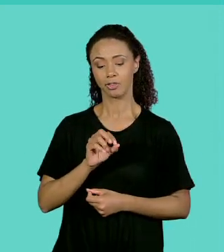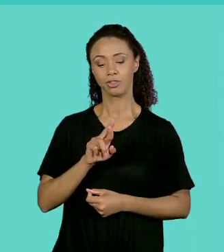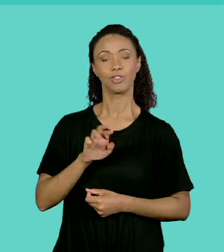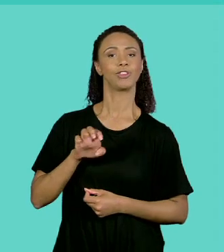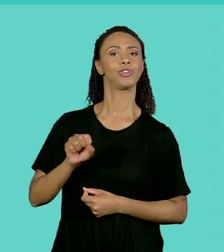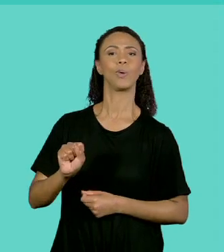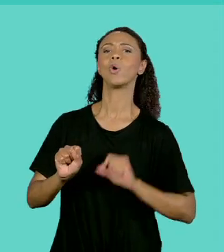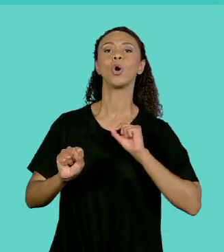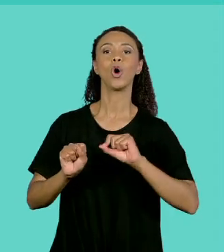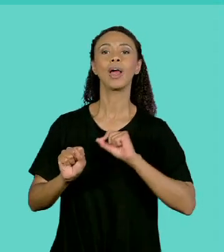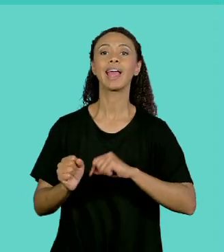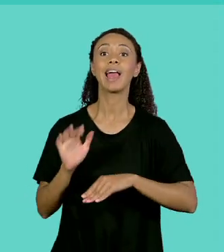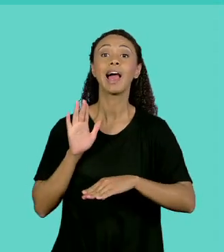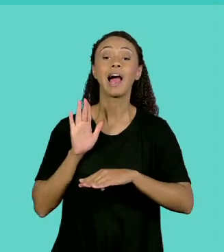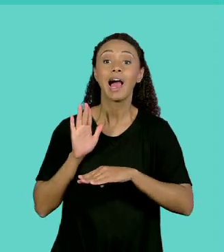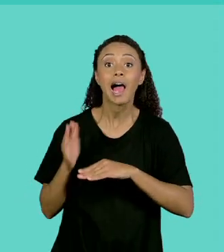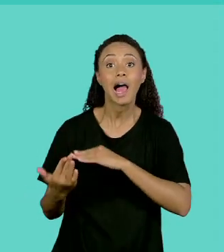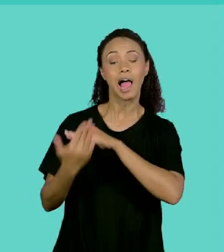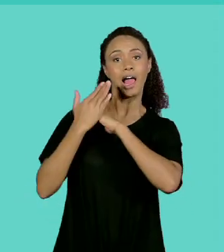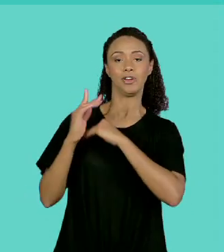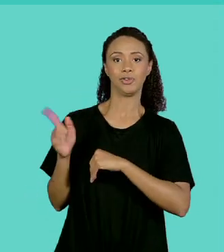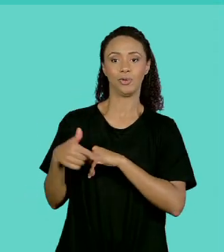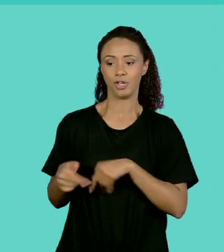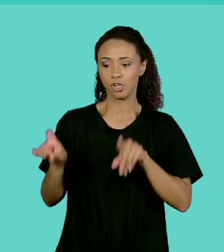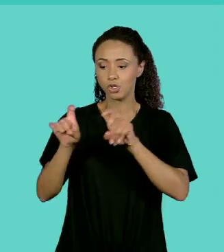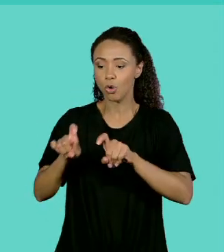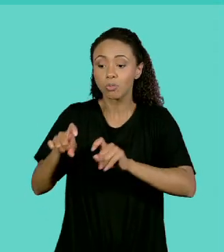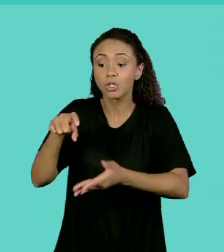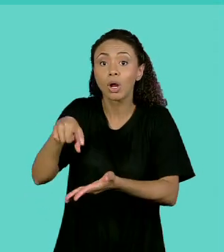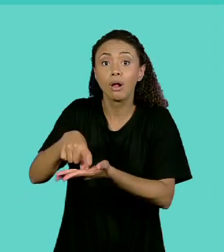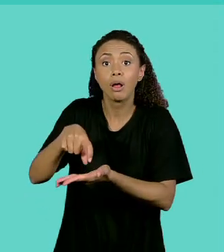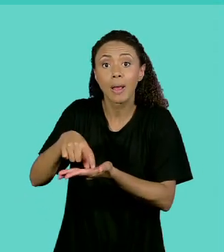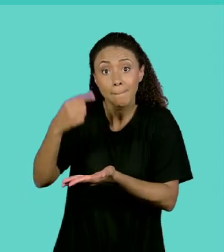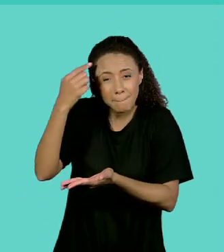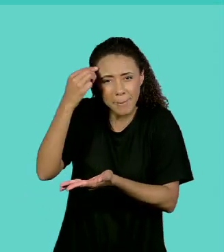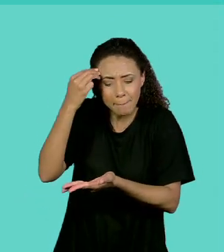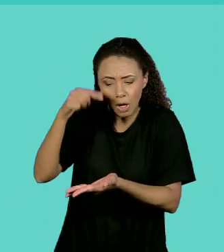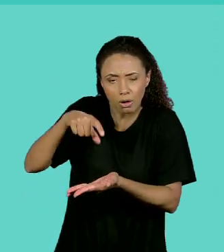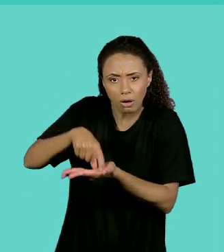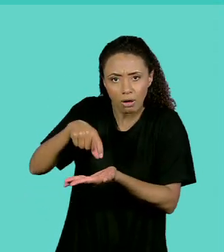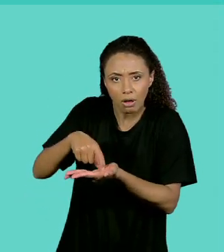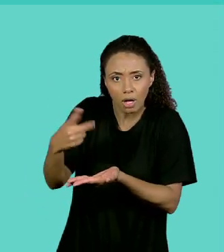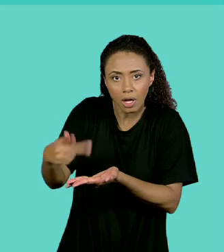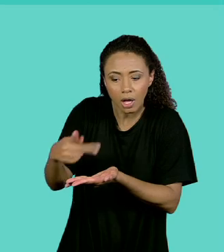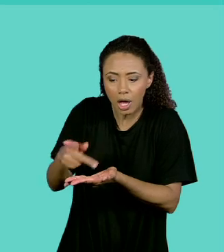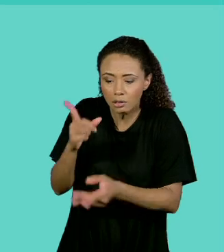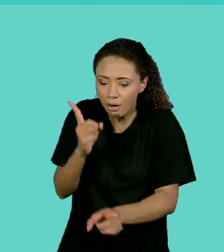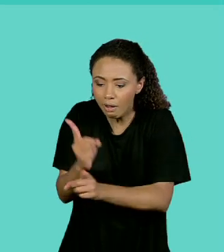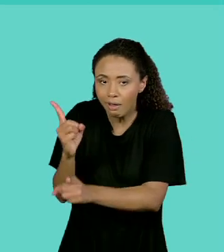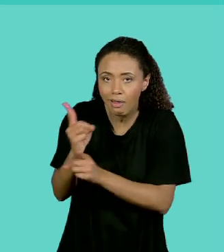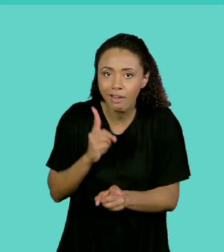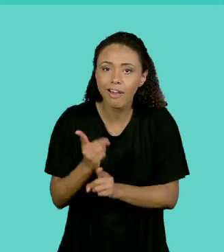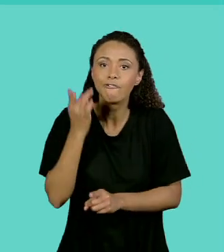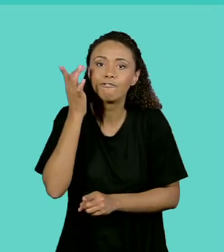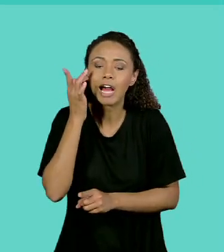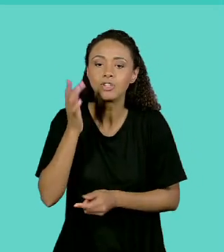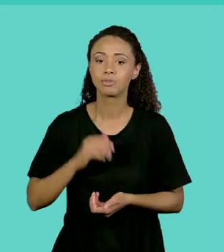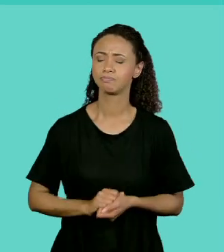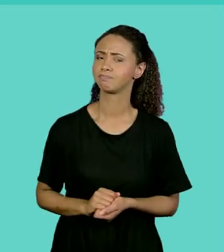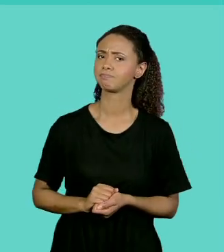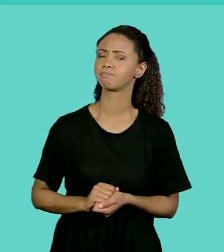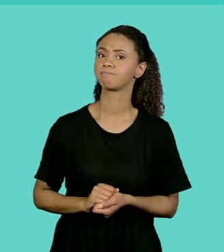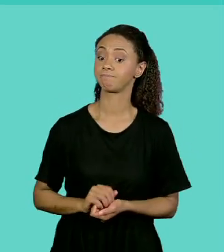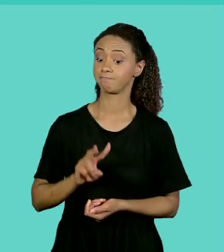memória do computador, usando apenas uma variável. Os vetores vieram para facilitar e nos ajudar